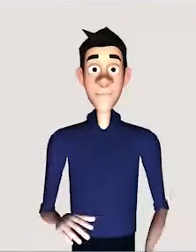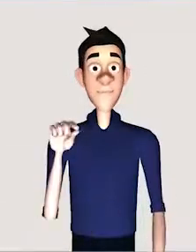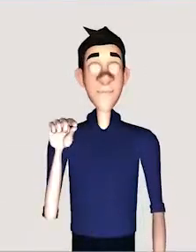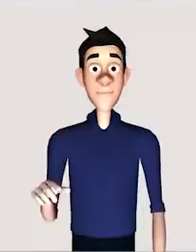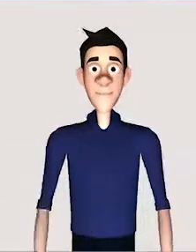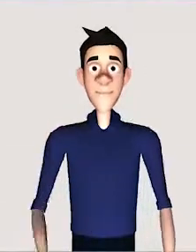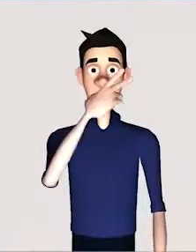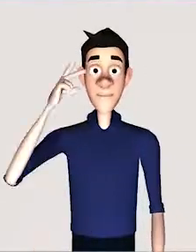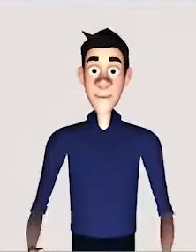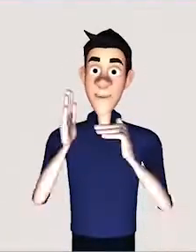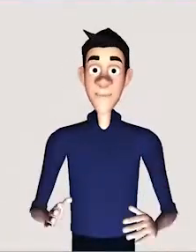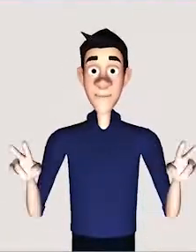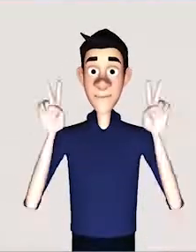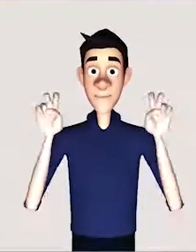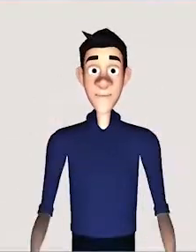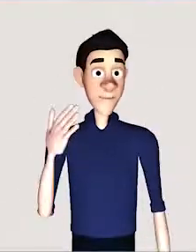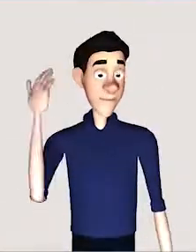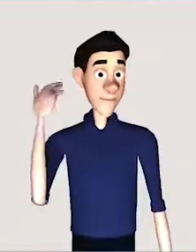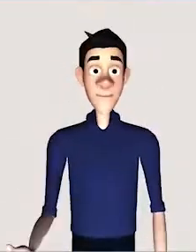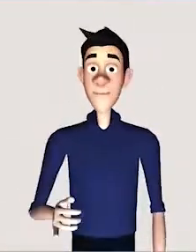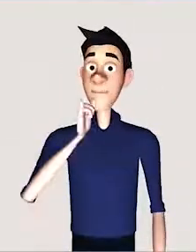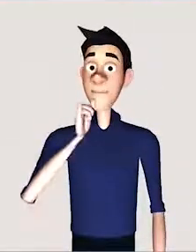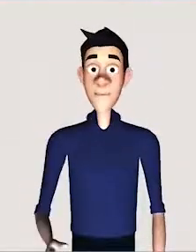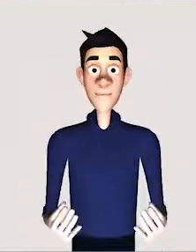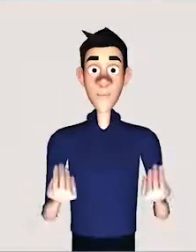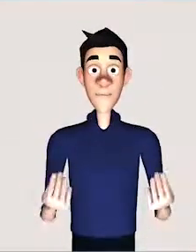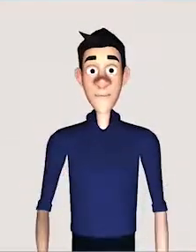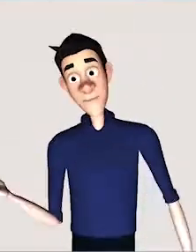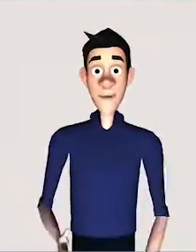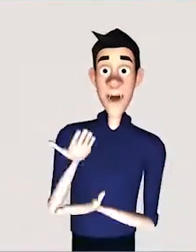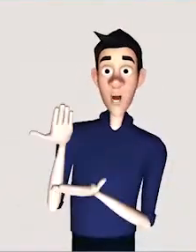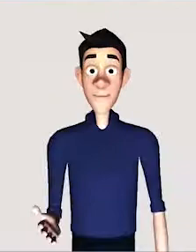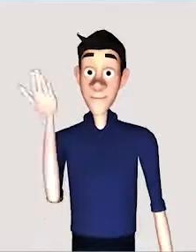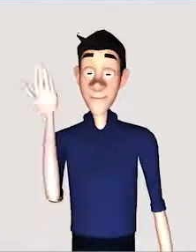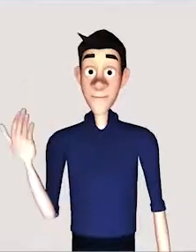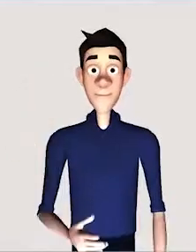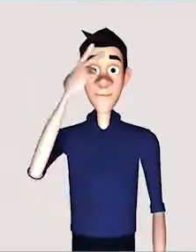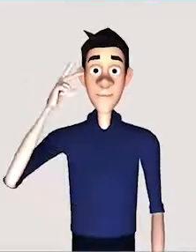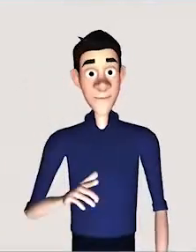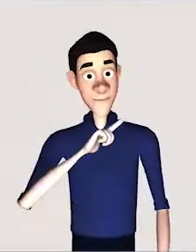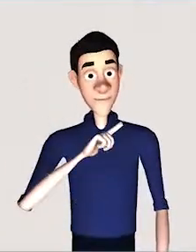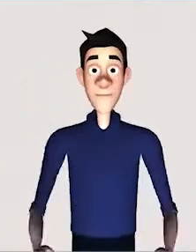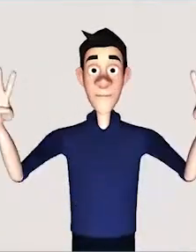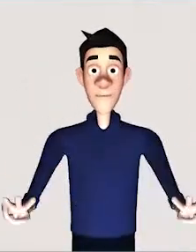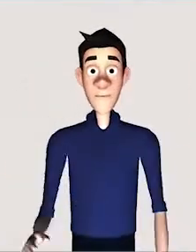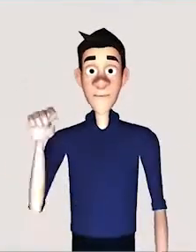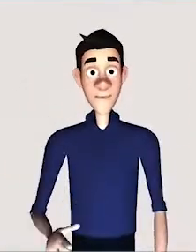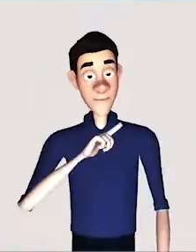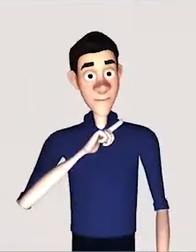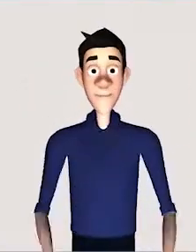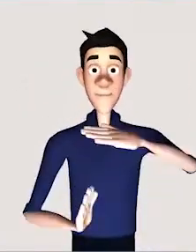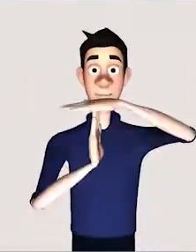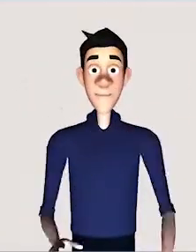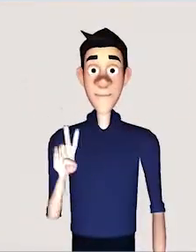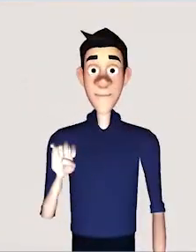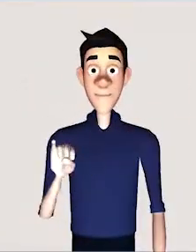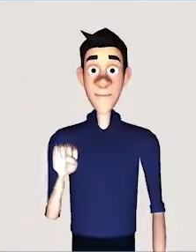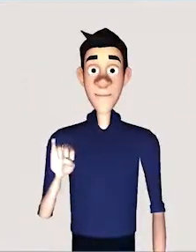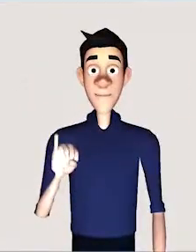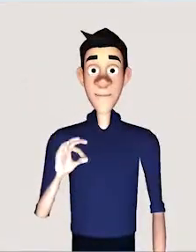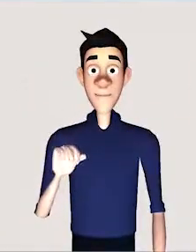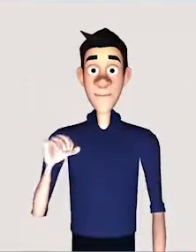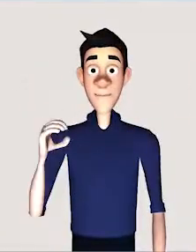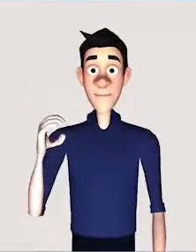A gente tem um museu que tem um limite de visitação, uma capacidade diária de visitantes